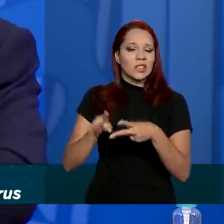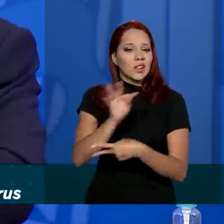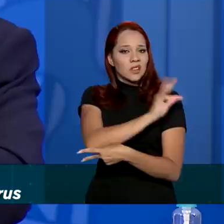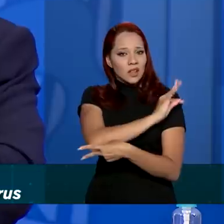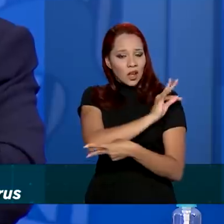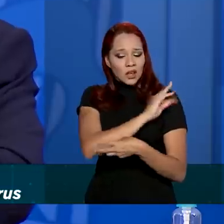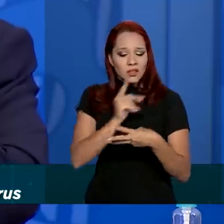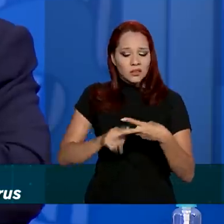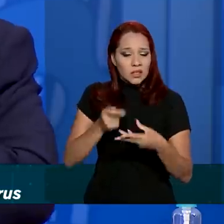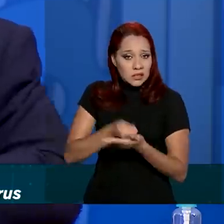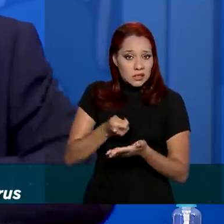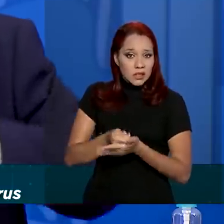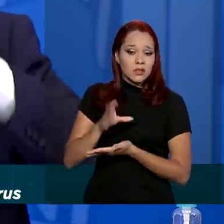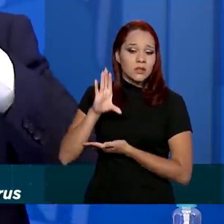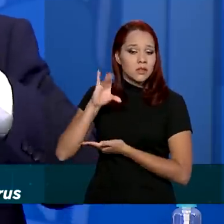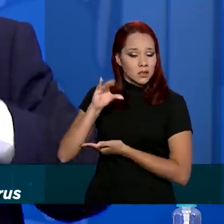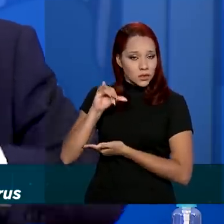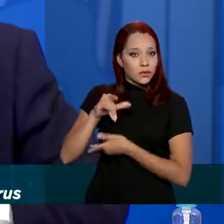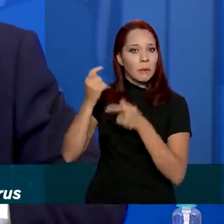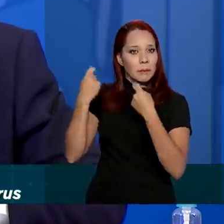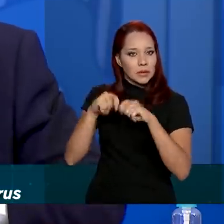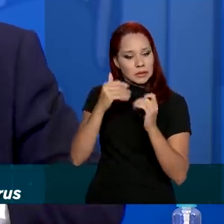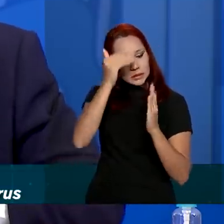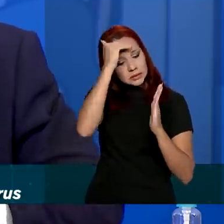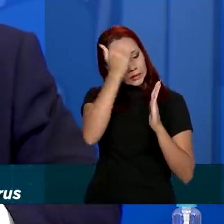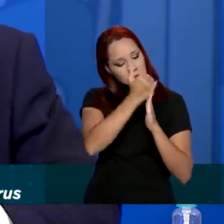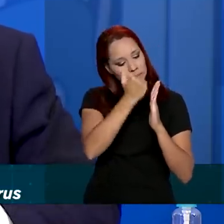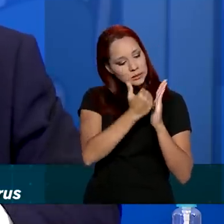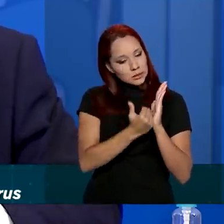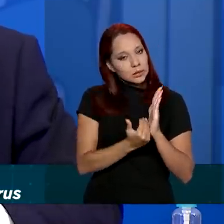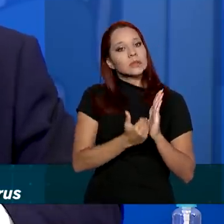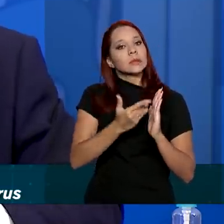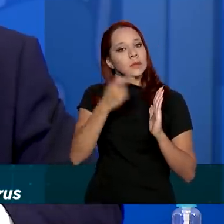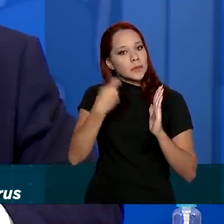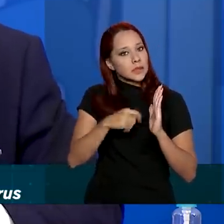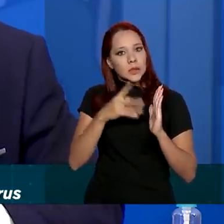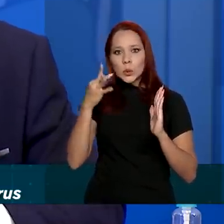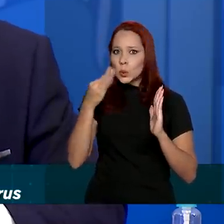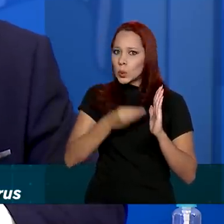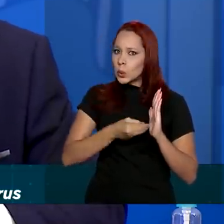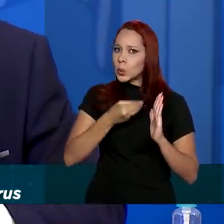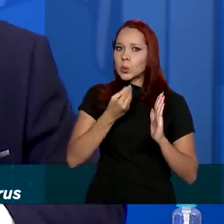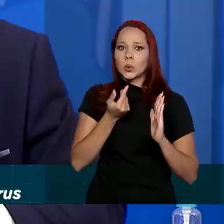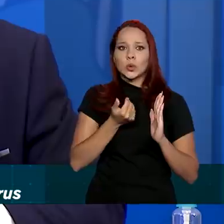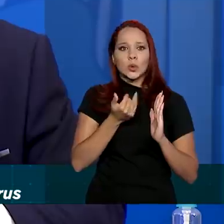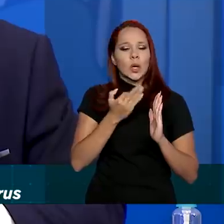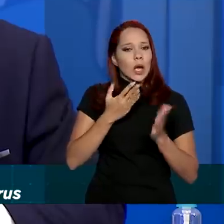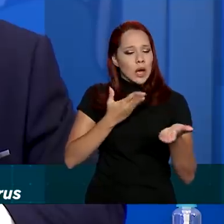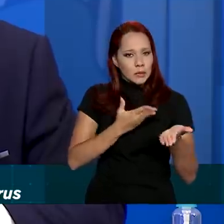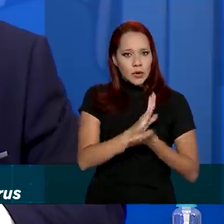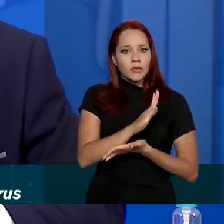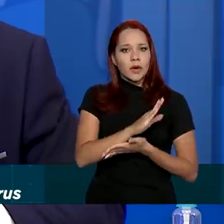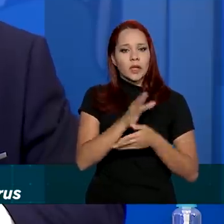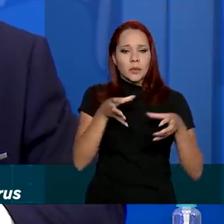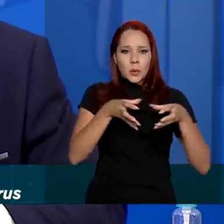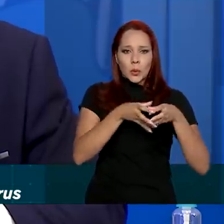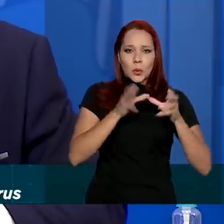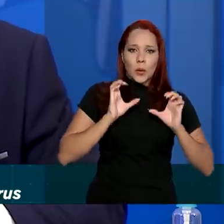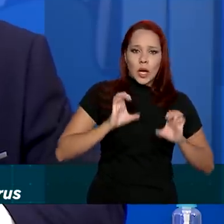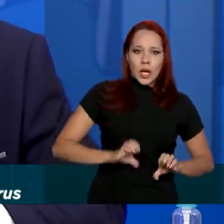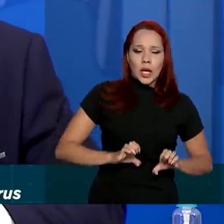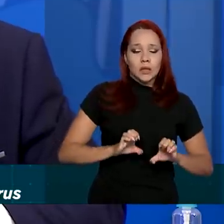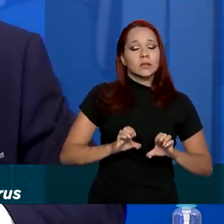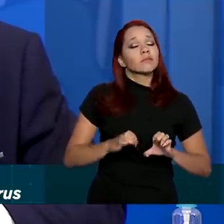exigência científica, que tem que ser cumprido, por isso que isso aí tem que ser feito com todo rigor, é aprovado pelo Comitê de Ética,